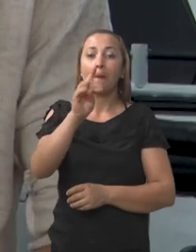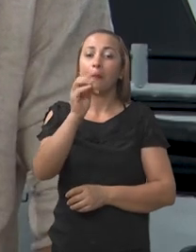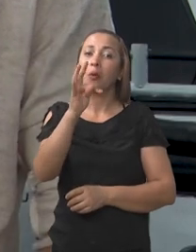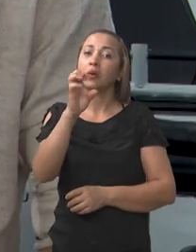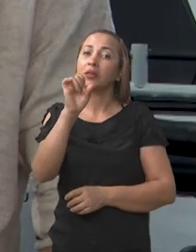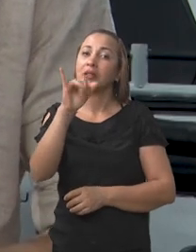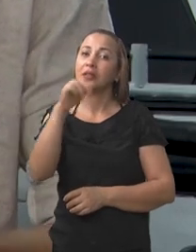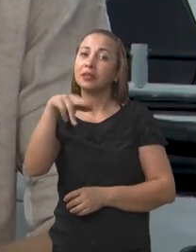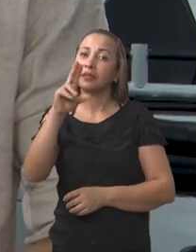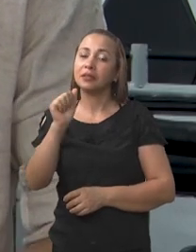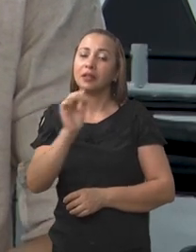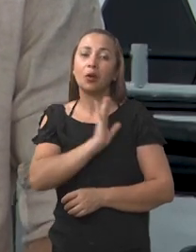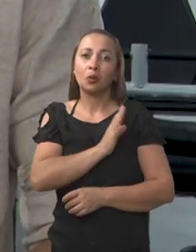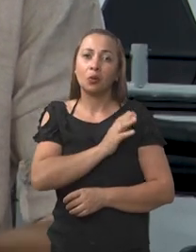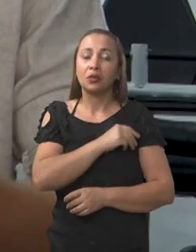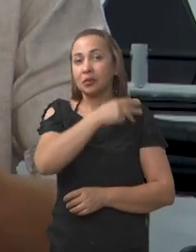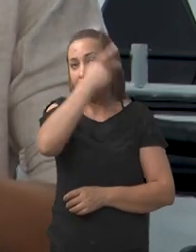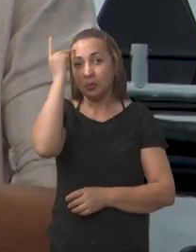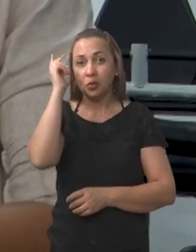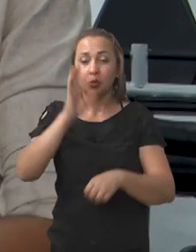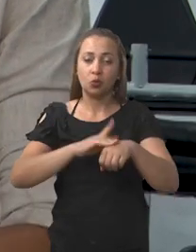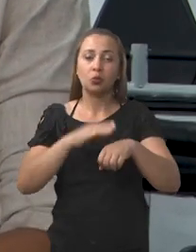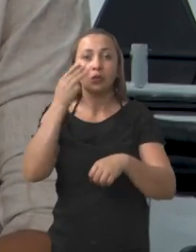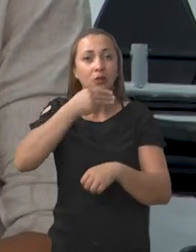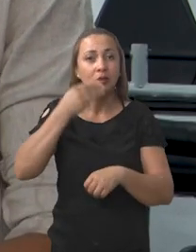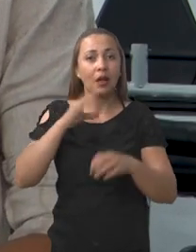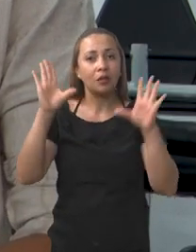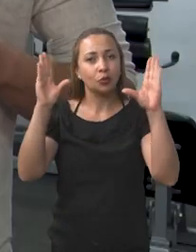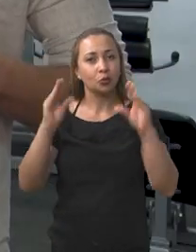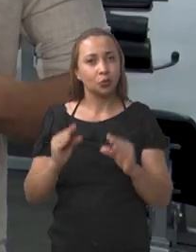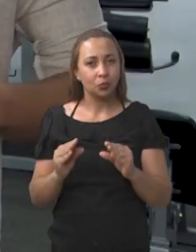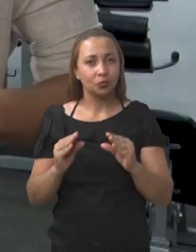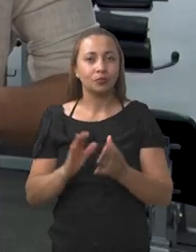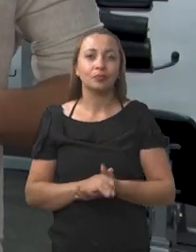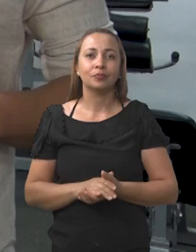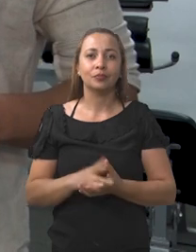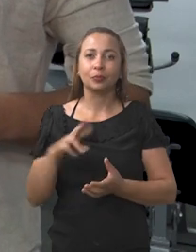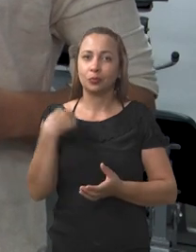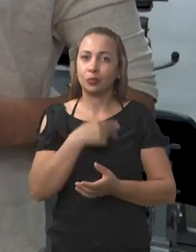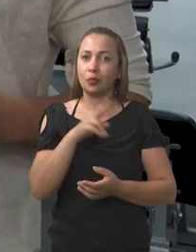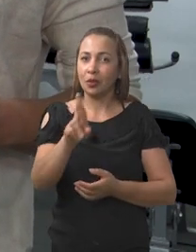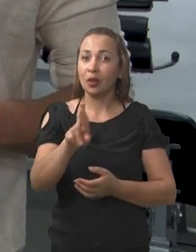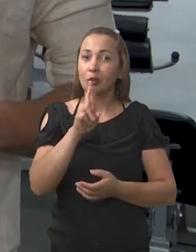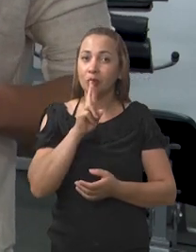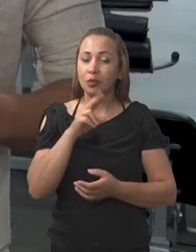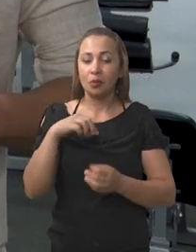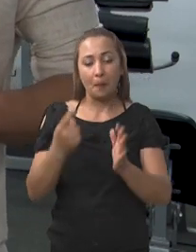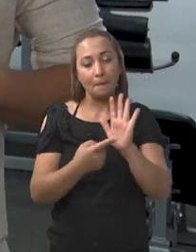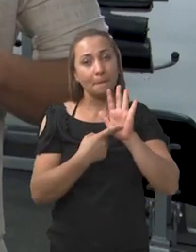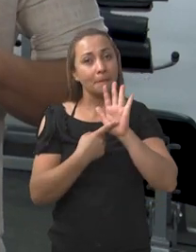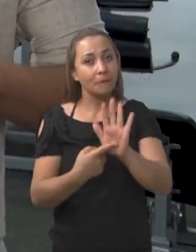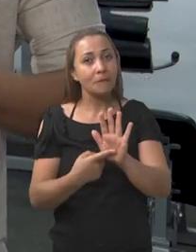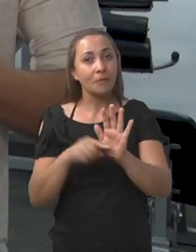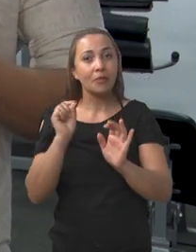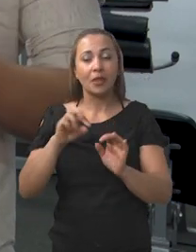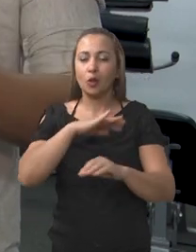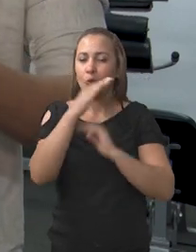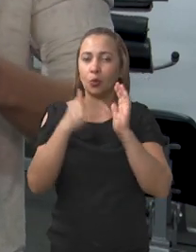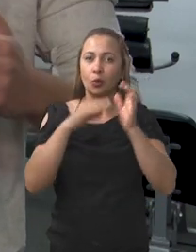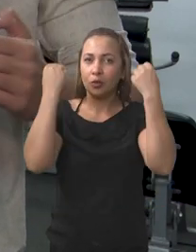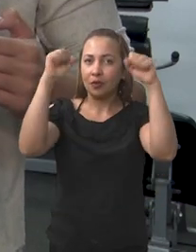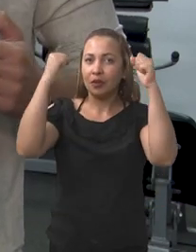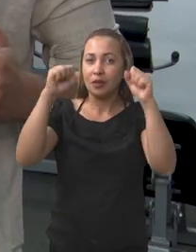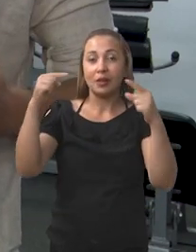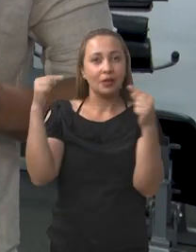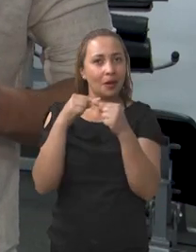Proteínas essas que no coração diabético estão em diminuição. Os nossos resultados mostraram que todos os